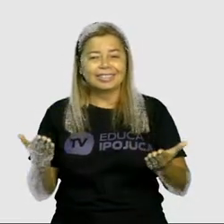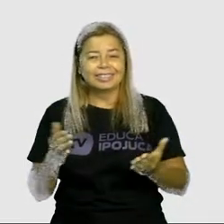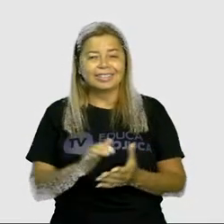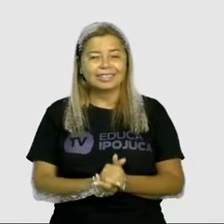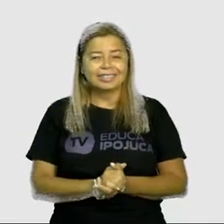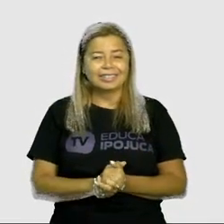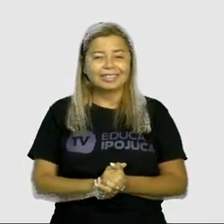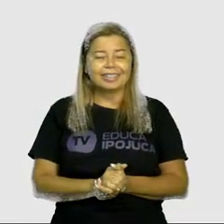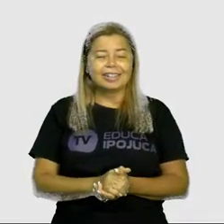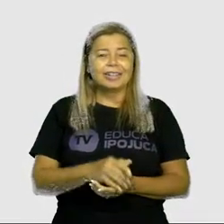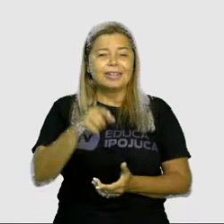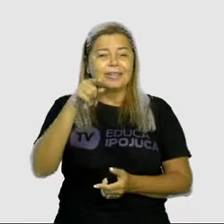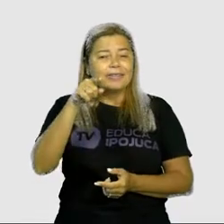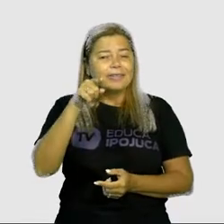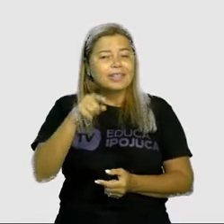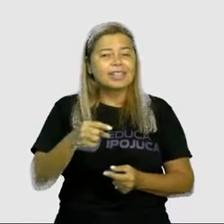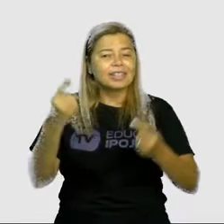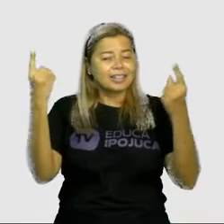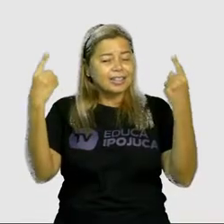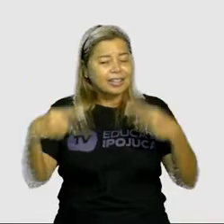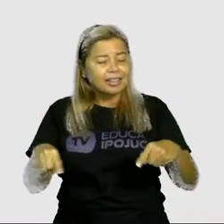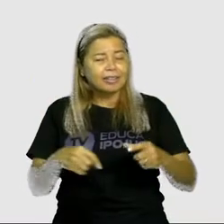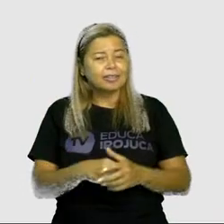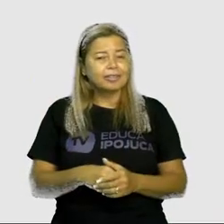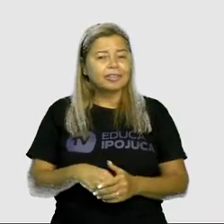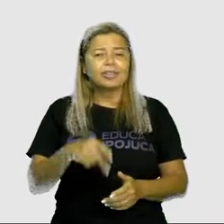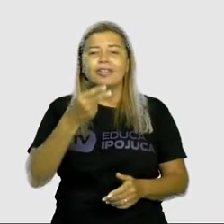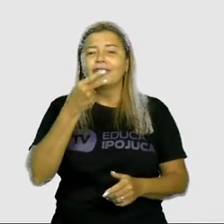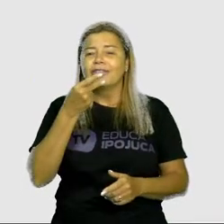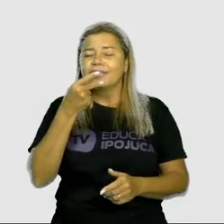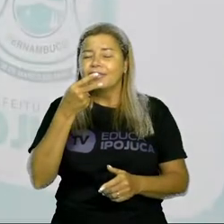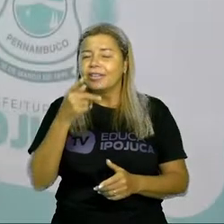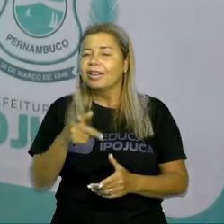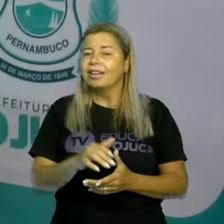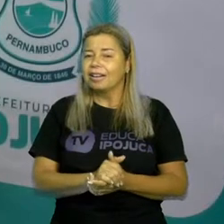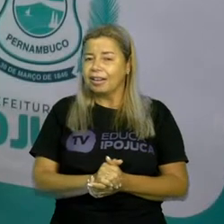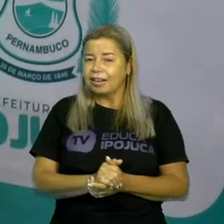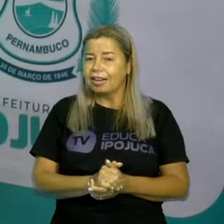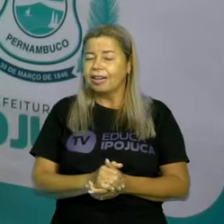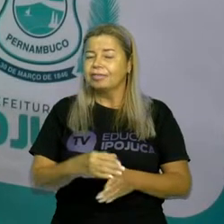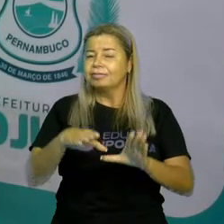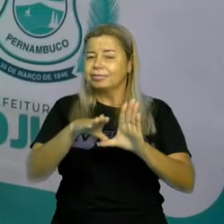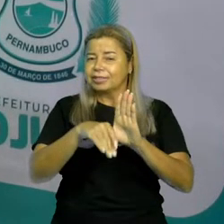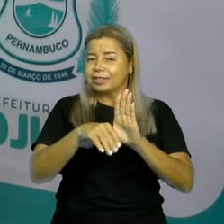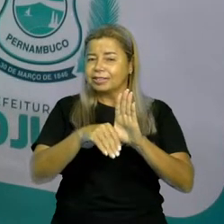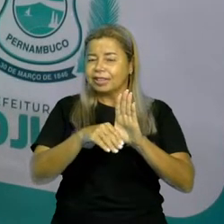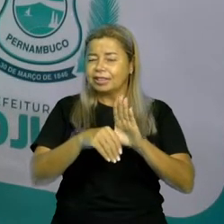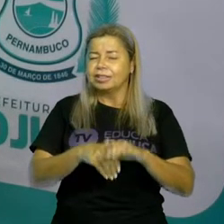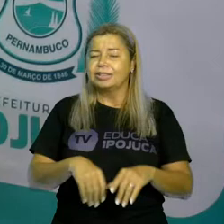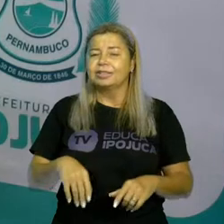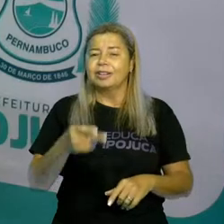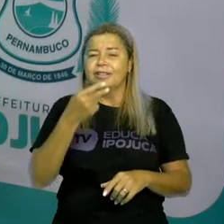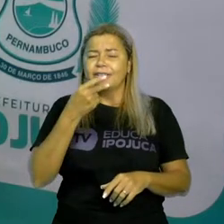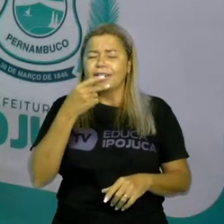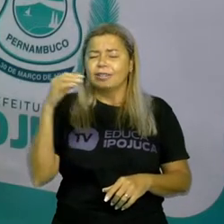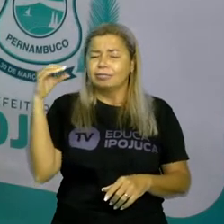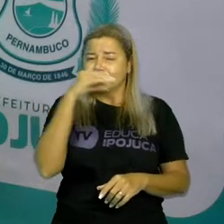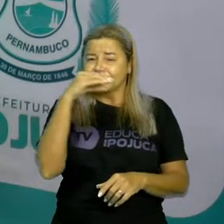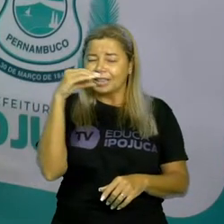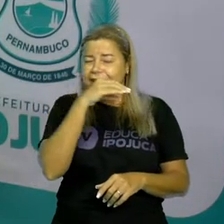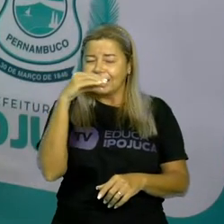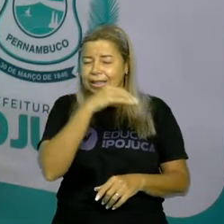eu desafio a vocês a pronunciar eles com bastante agilidade e